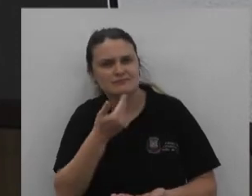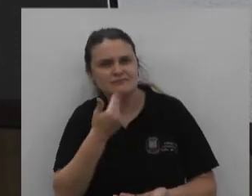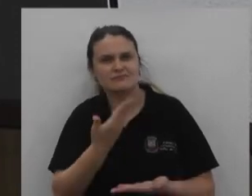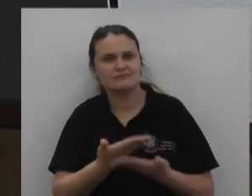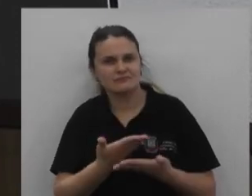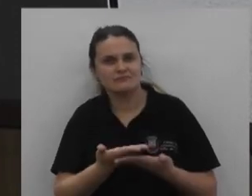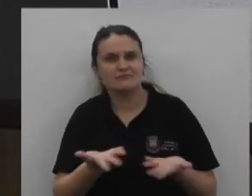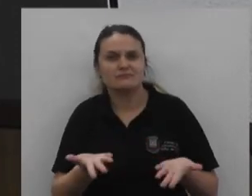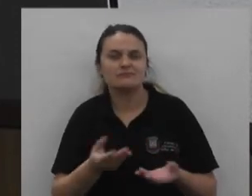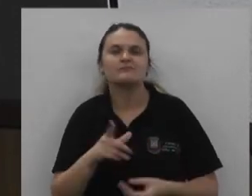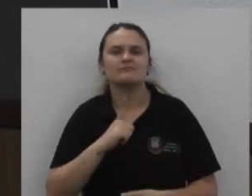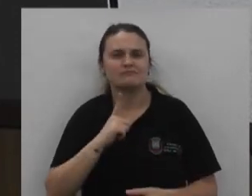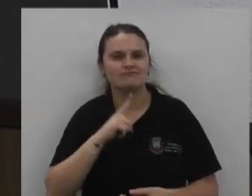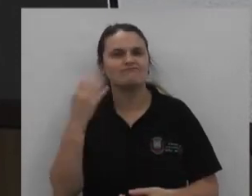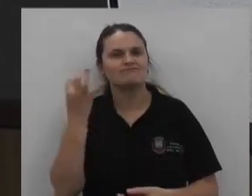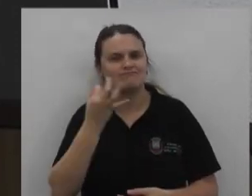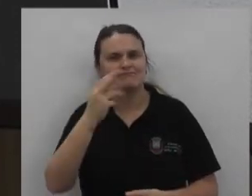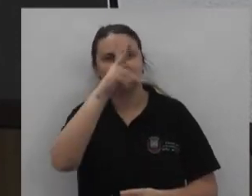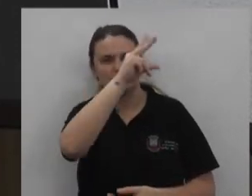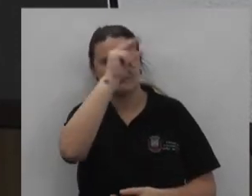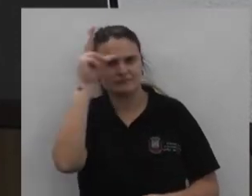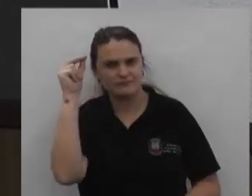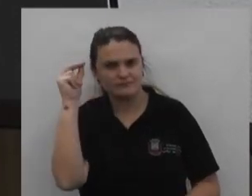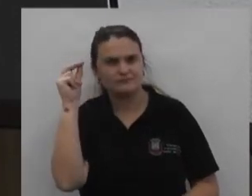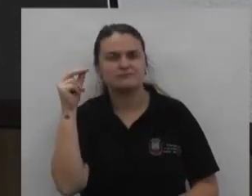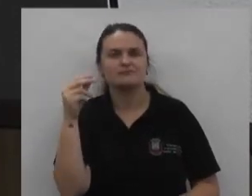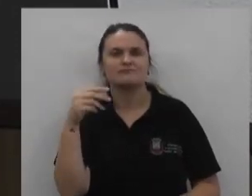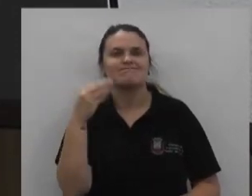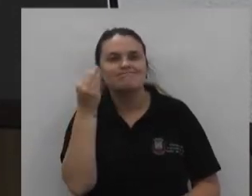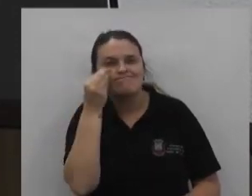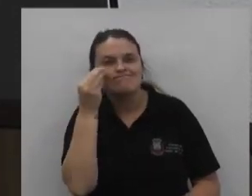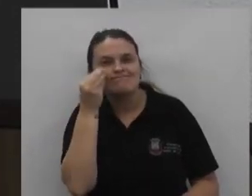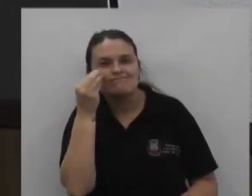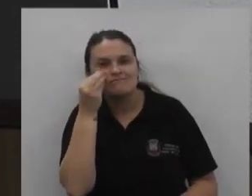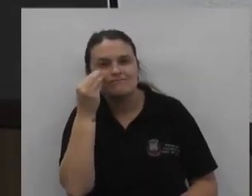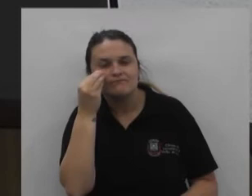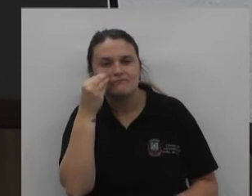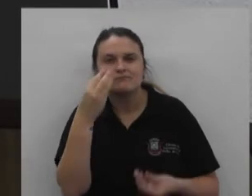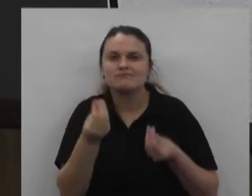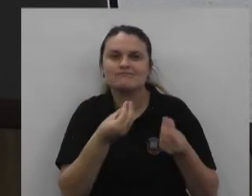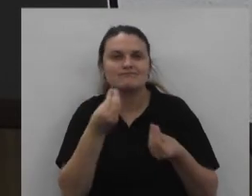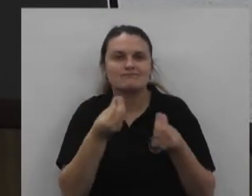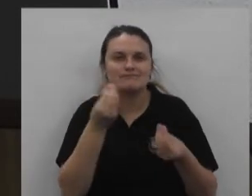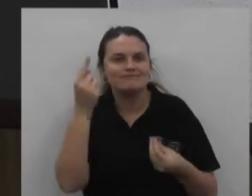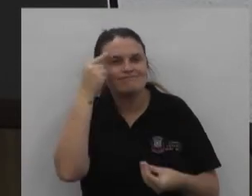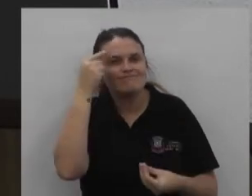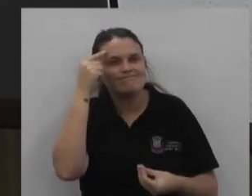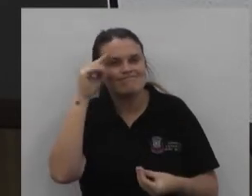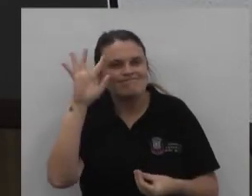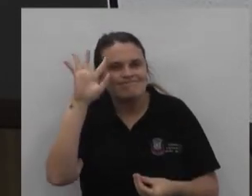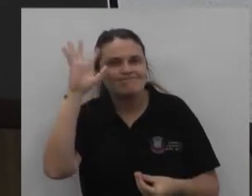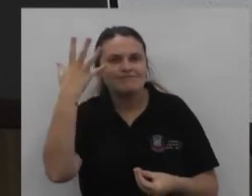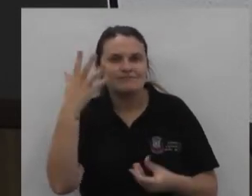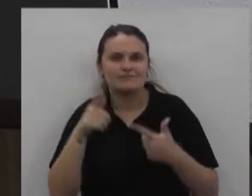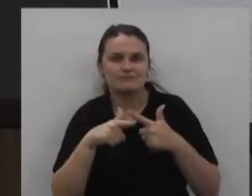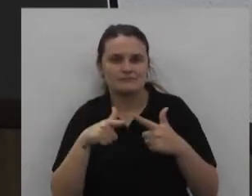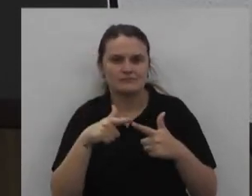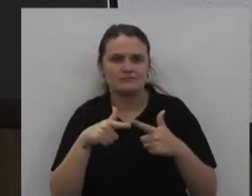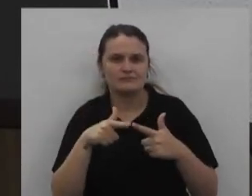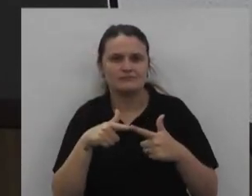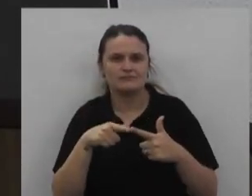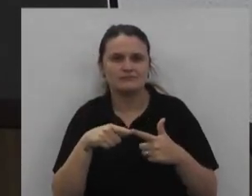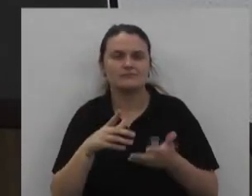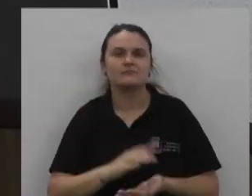Eu tenho certeza Que a administração E o prefeito Vão ser Coerentes Com essa Com